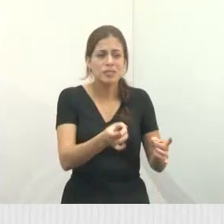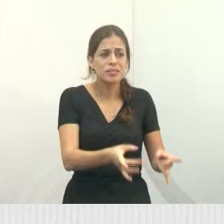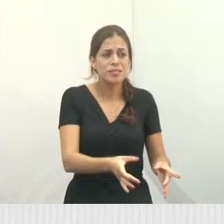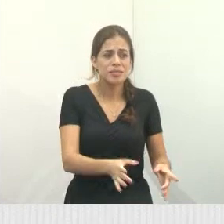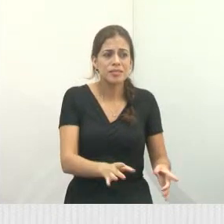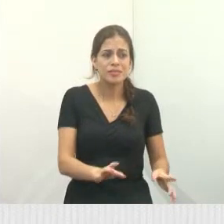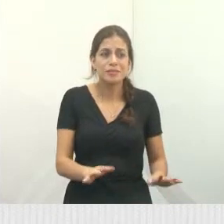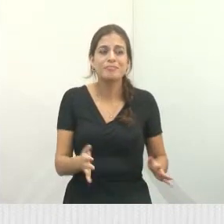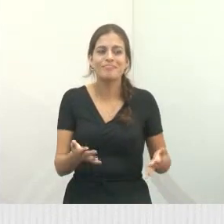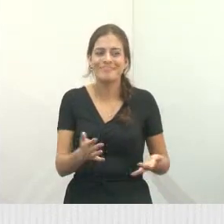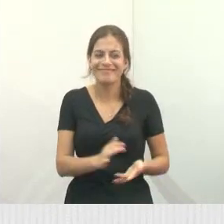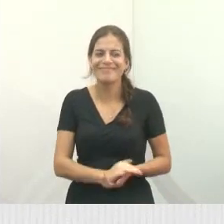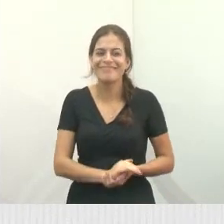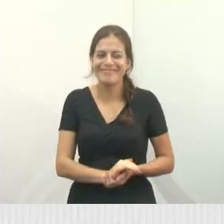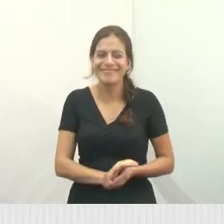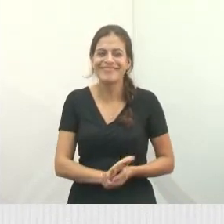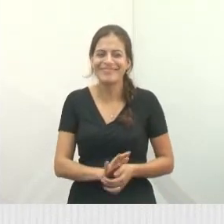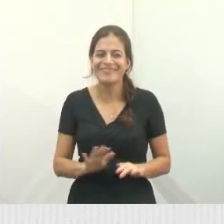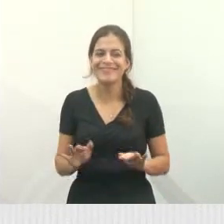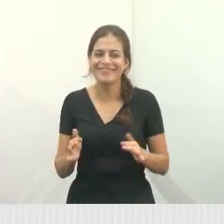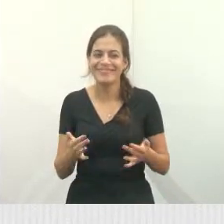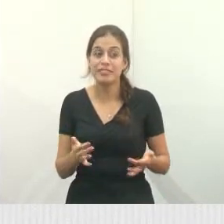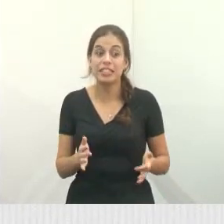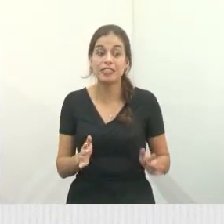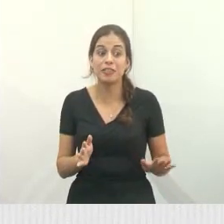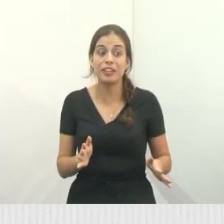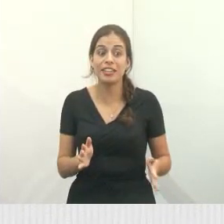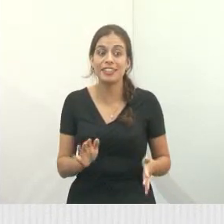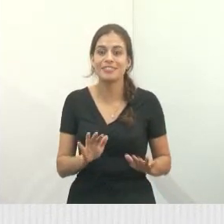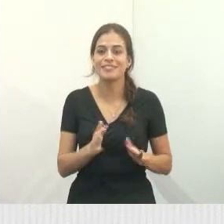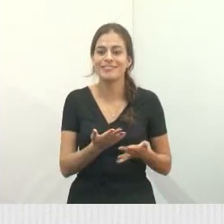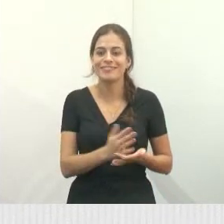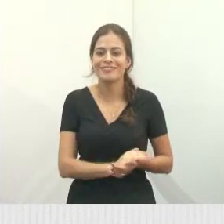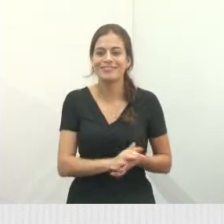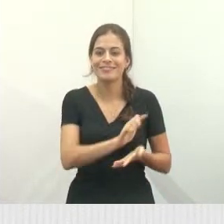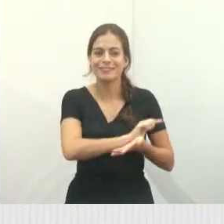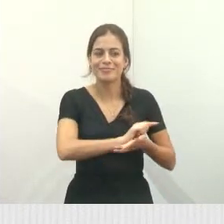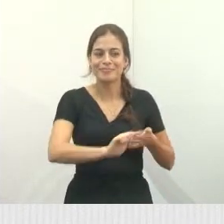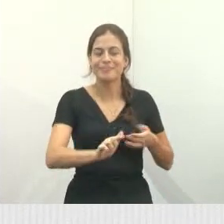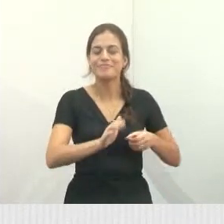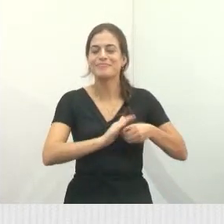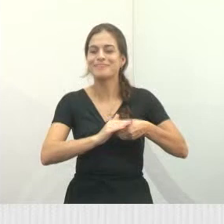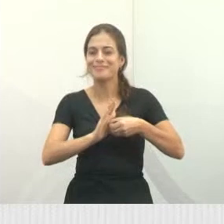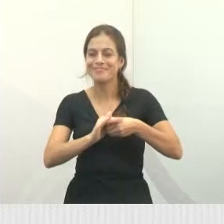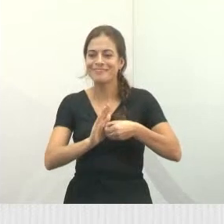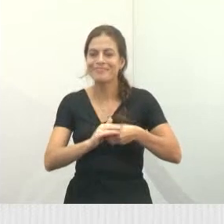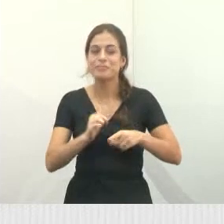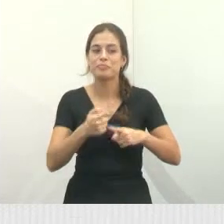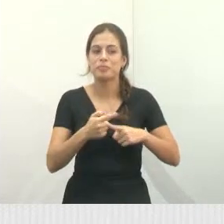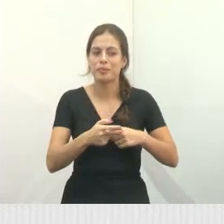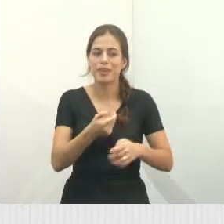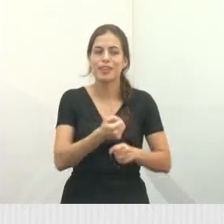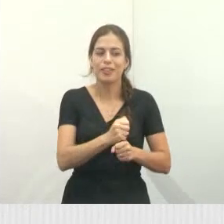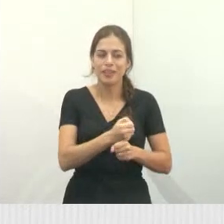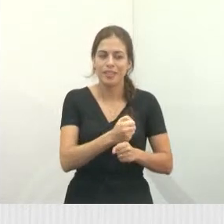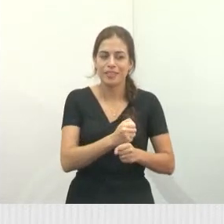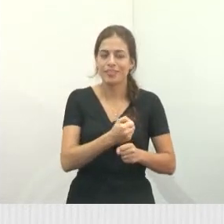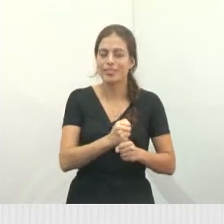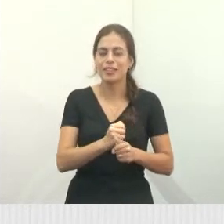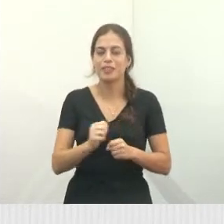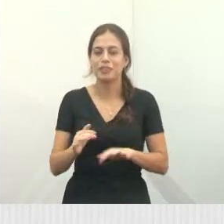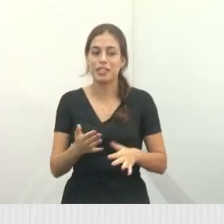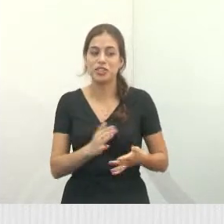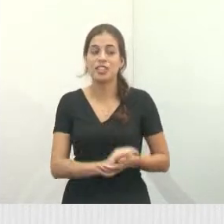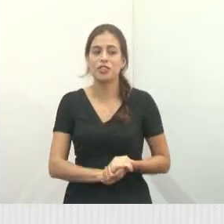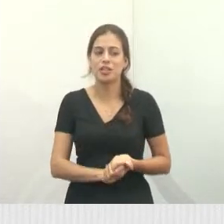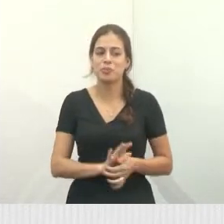vem e corre dentro da boca de louco. Então precisa ter um trabalho frequente desse tipo de limpeza nas bocas de louco. Porque essa obra aqui é nova, essa obra aqui no Parque Meia